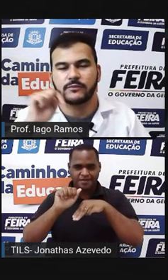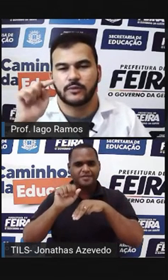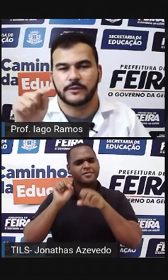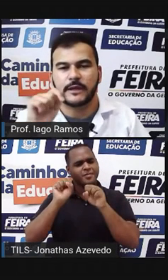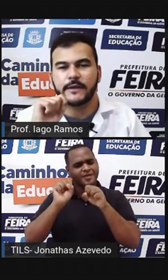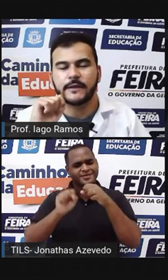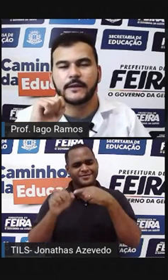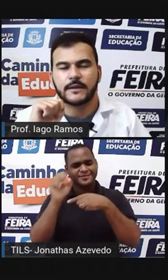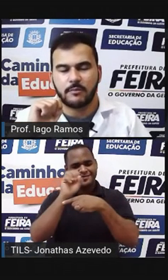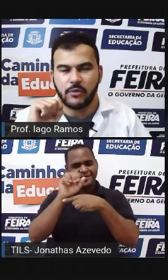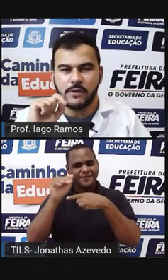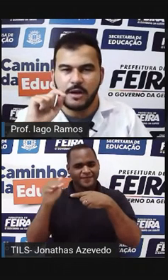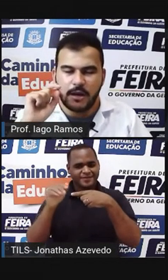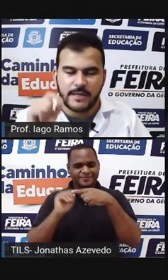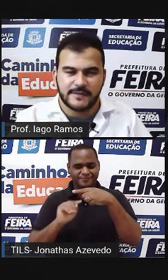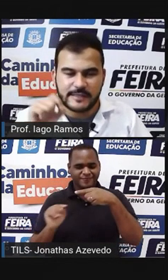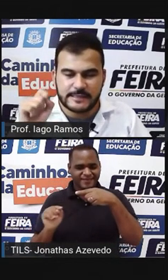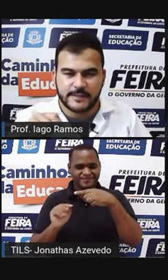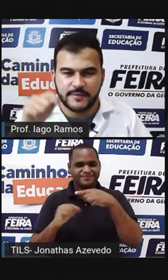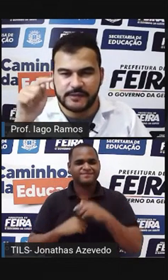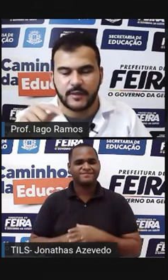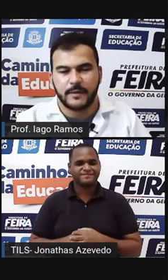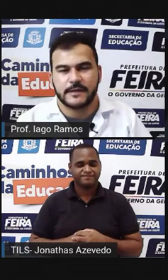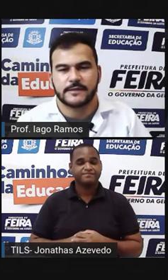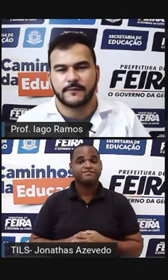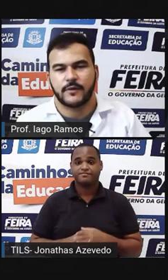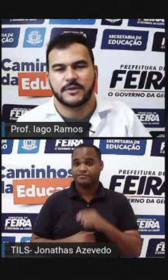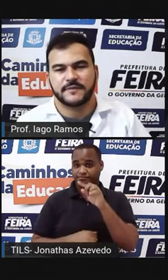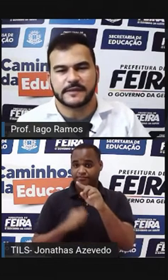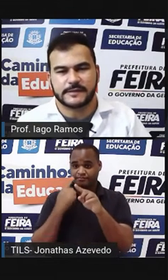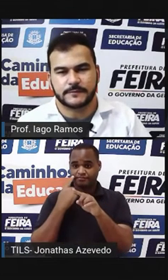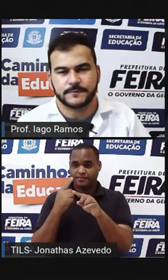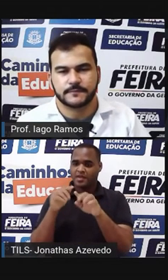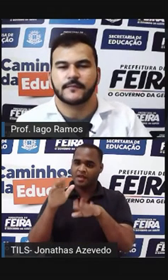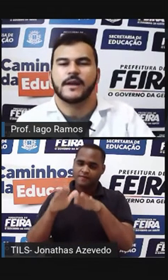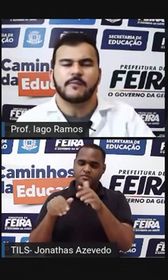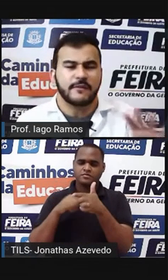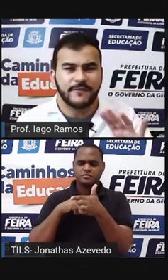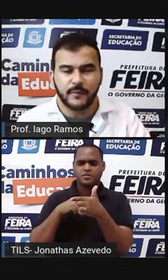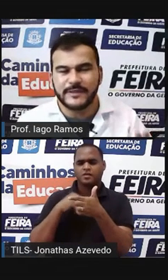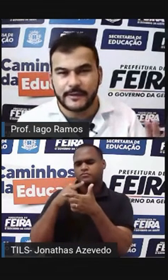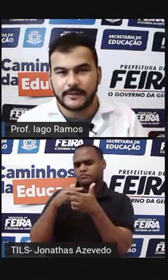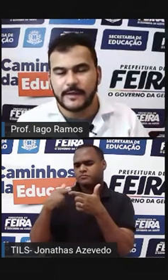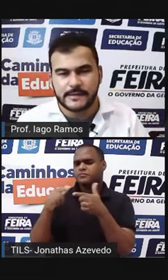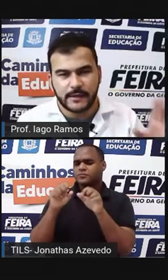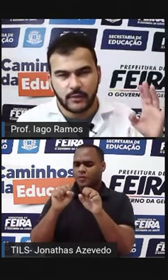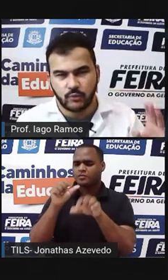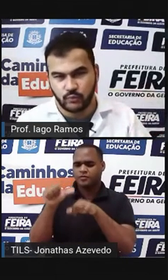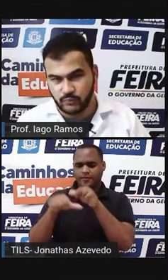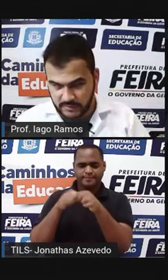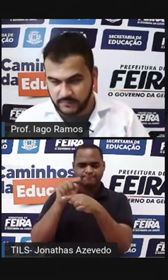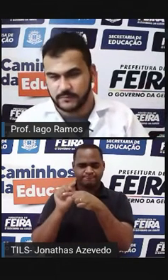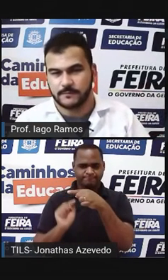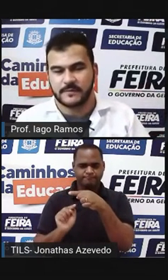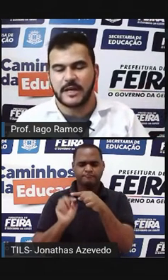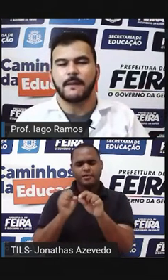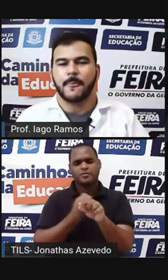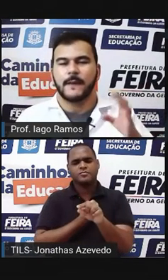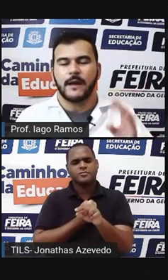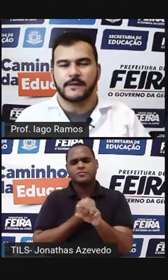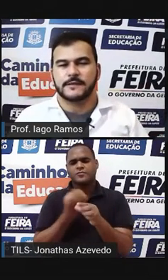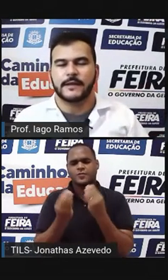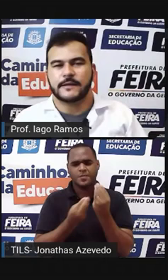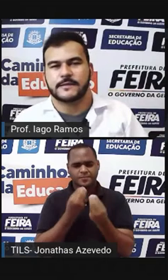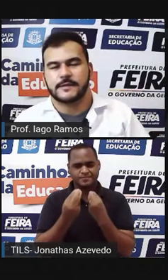fração Como tá ali Tá bom? Às vezes essa divisão Aparece na forma de fração Mas vamos entender Isso aqui com número Tá?